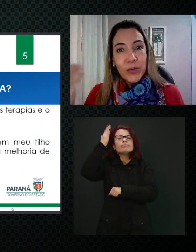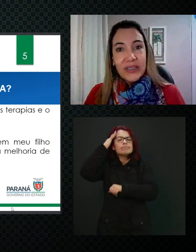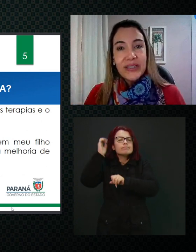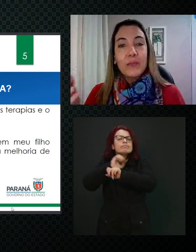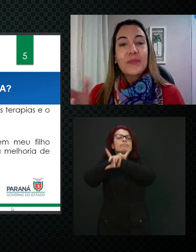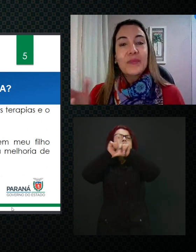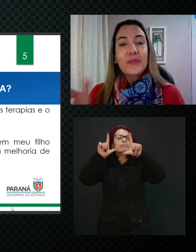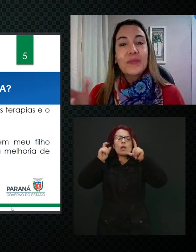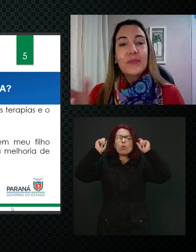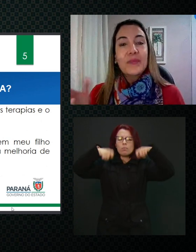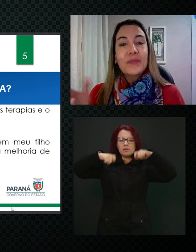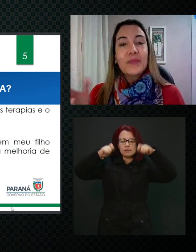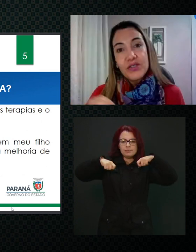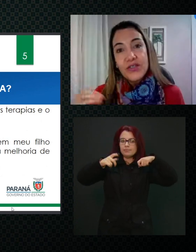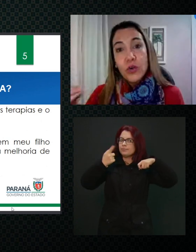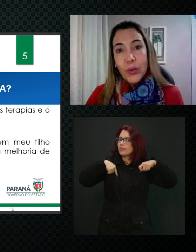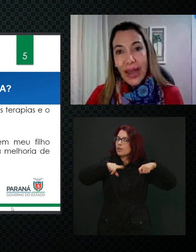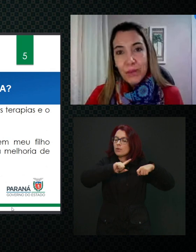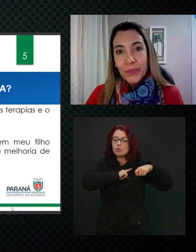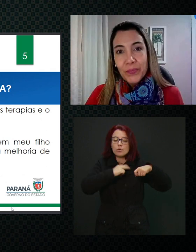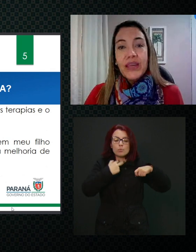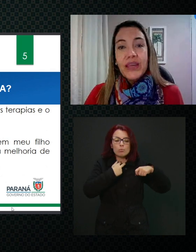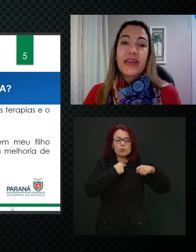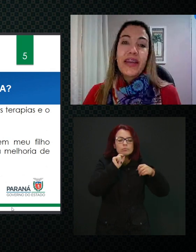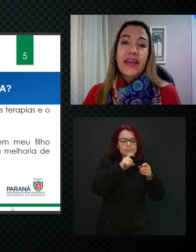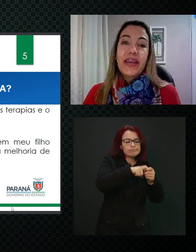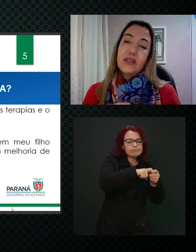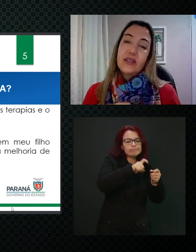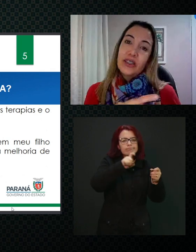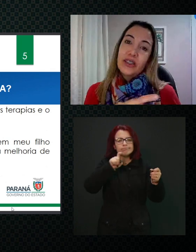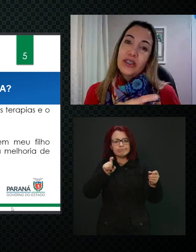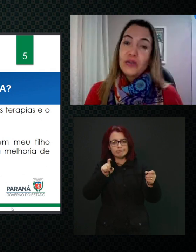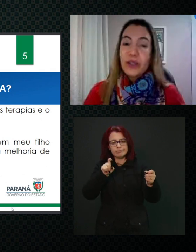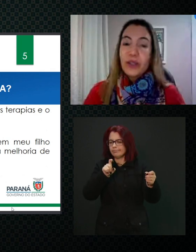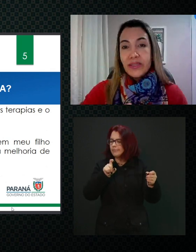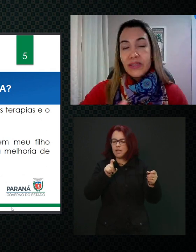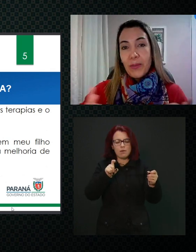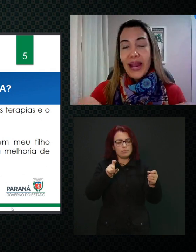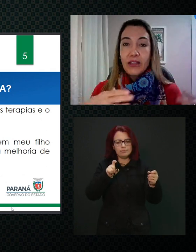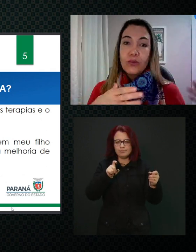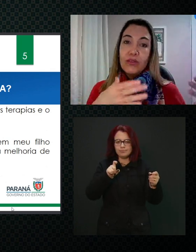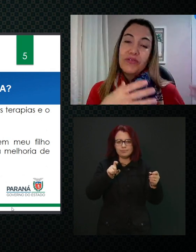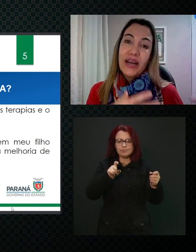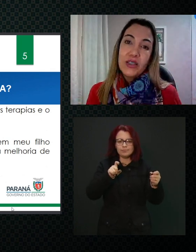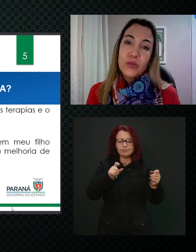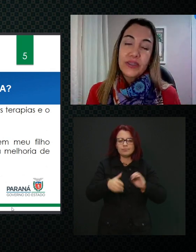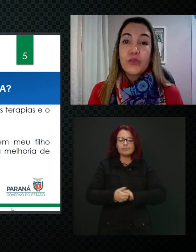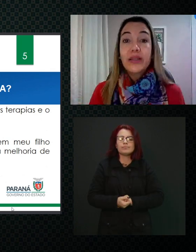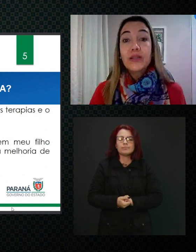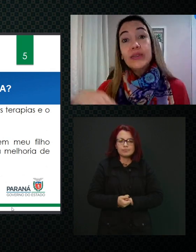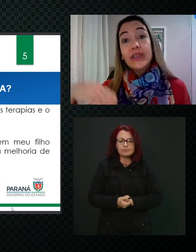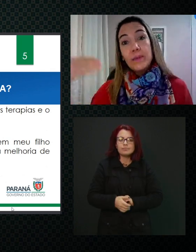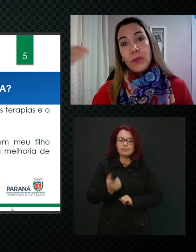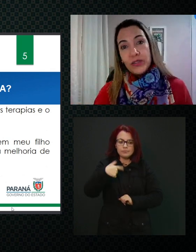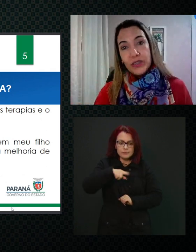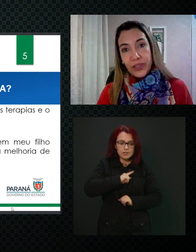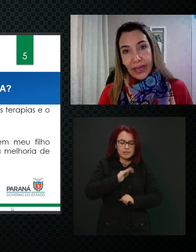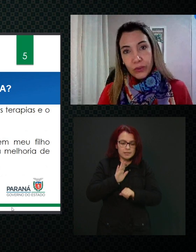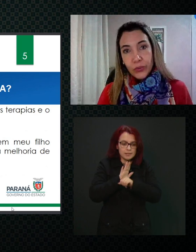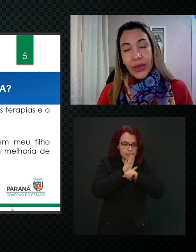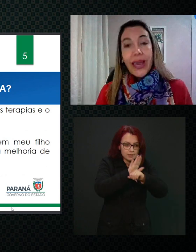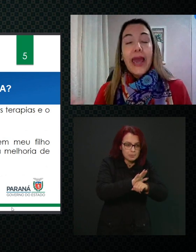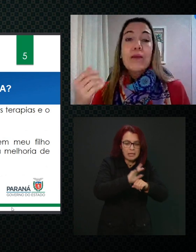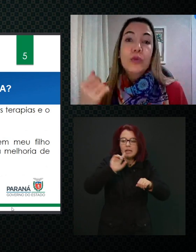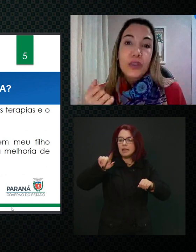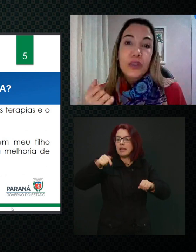essa compreensão. Não dá pra desvincular e ficar, assim, esse atendimento também separado. Faz o atendimento, depois eu